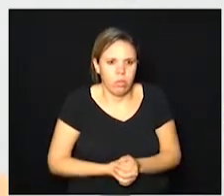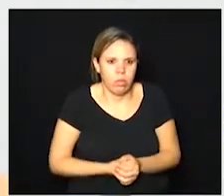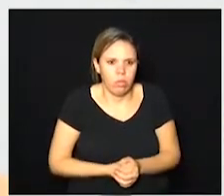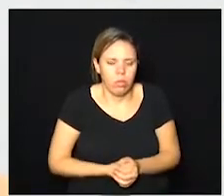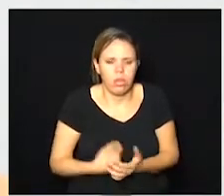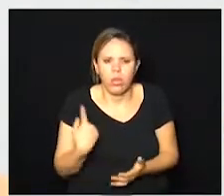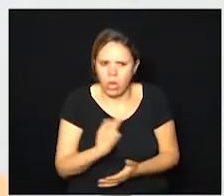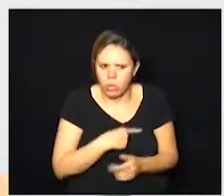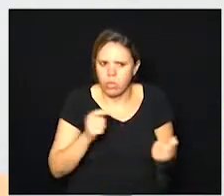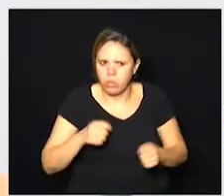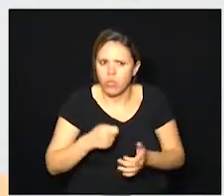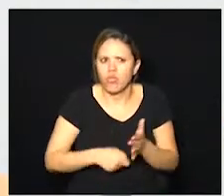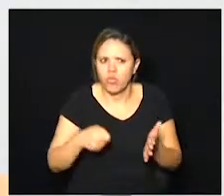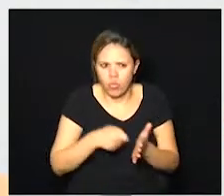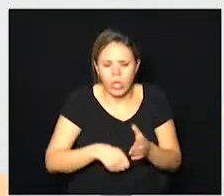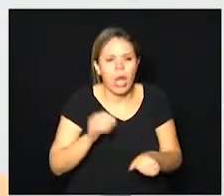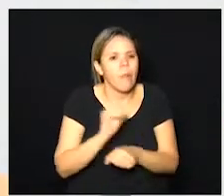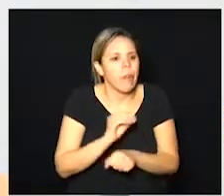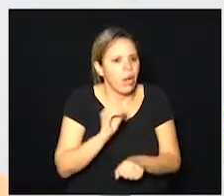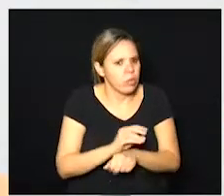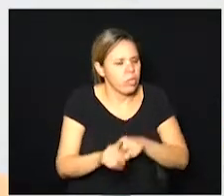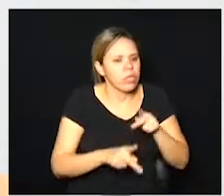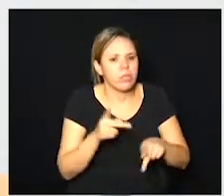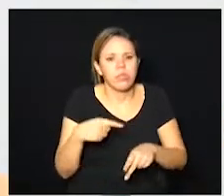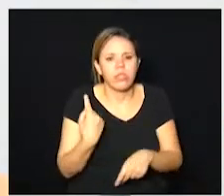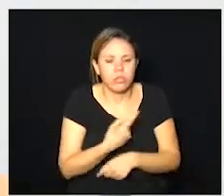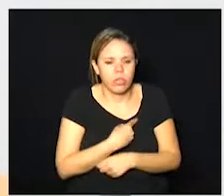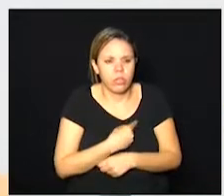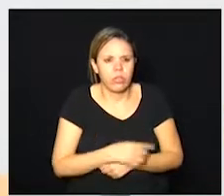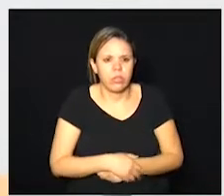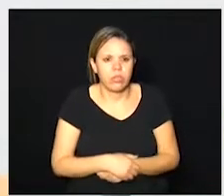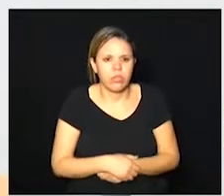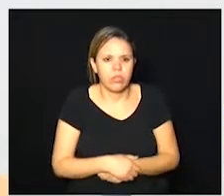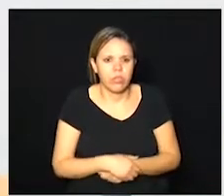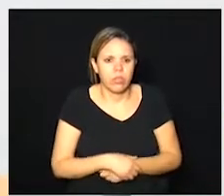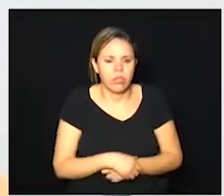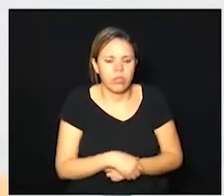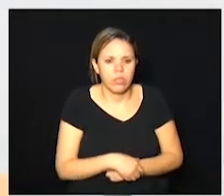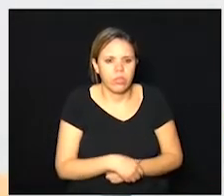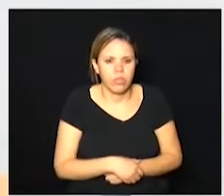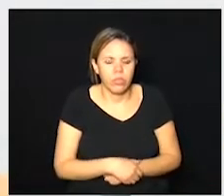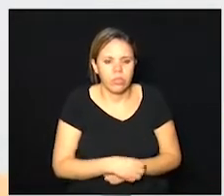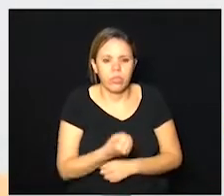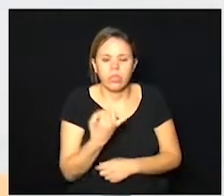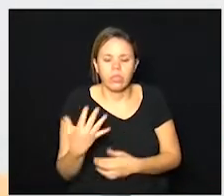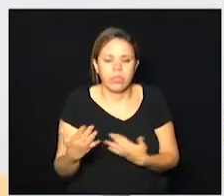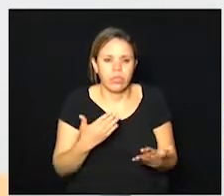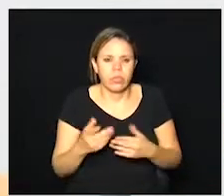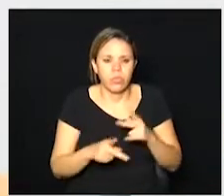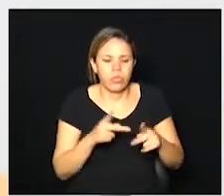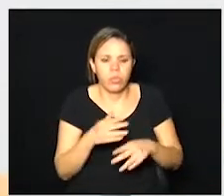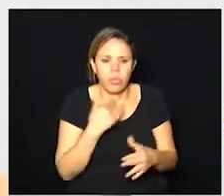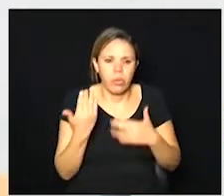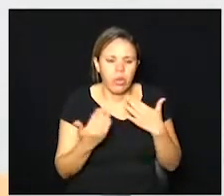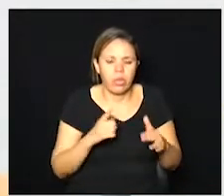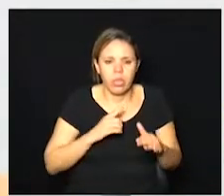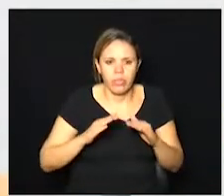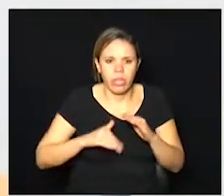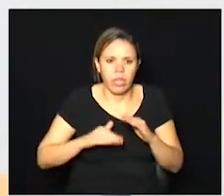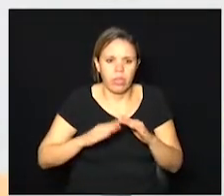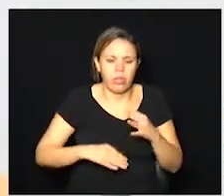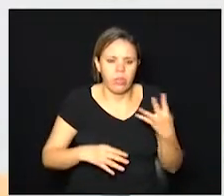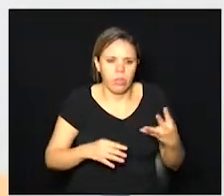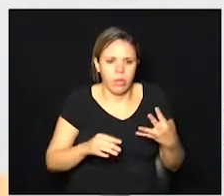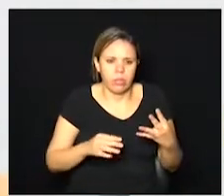lutar para cuidar das pessoas no nosso caso a nossa taxa de letalidade tem ficado abaixo de